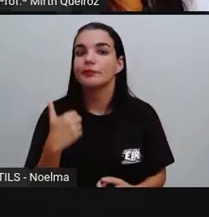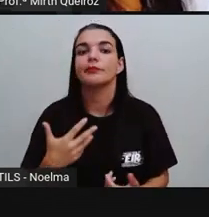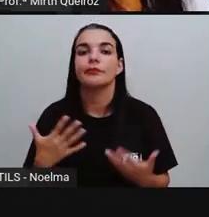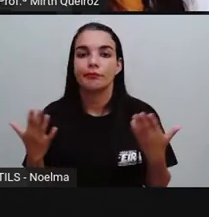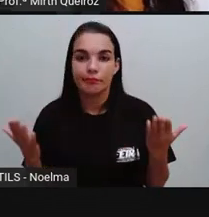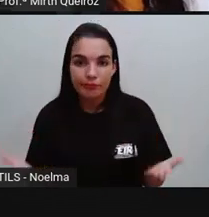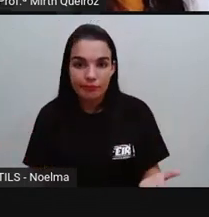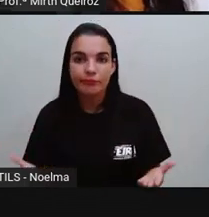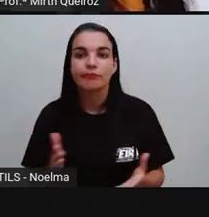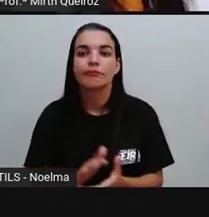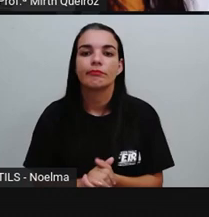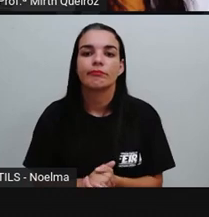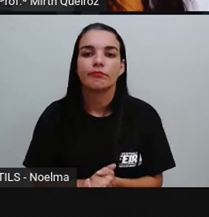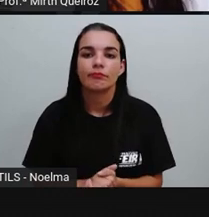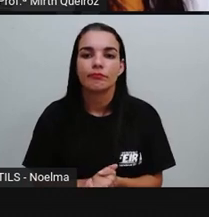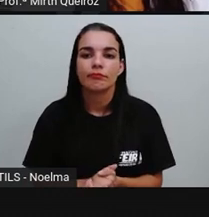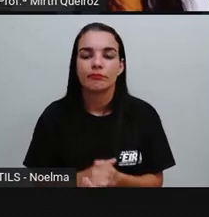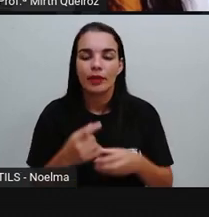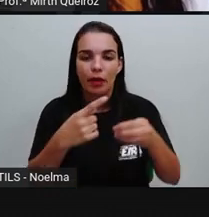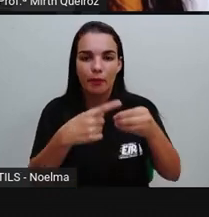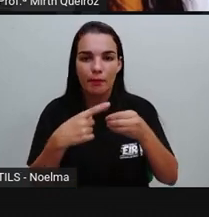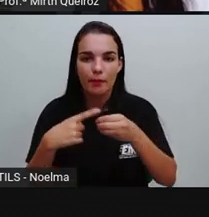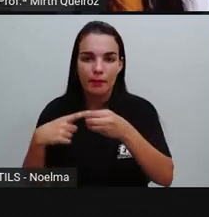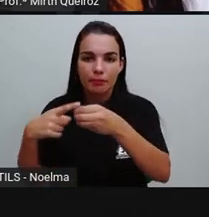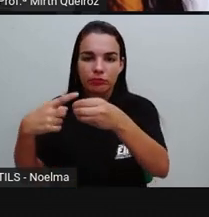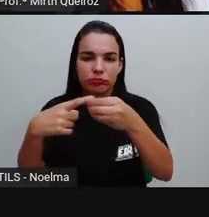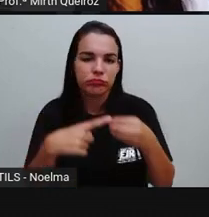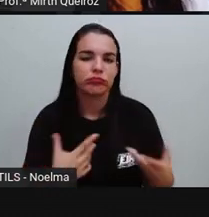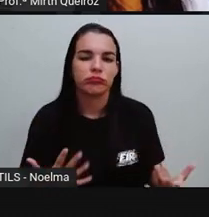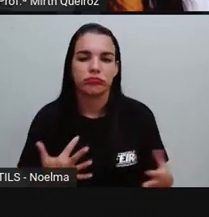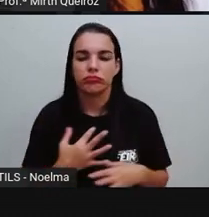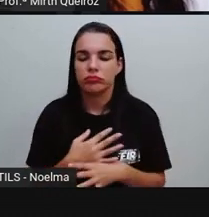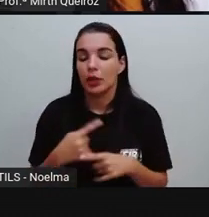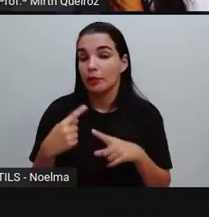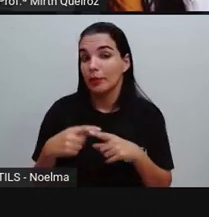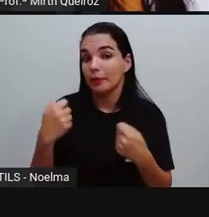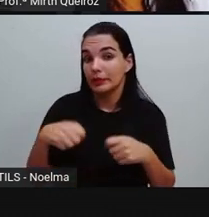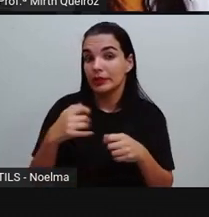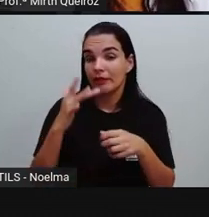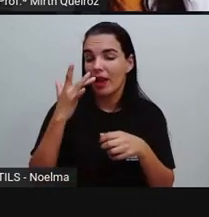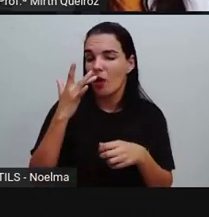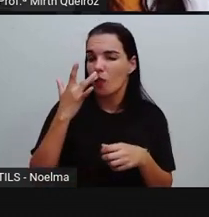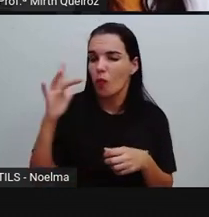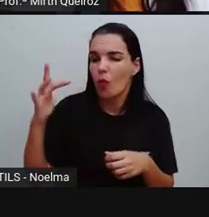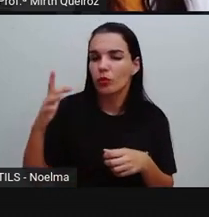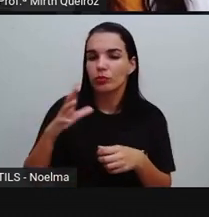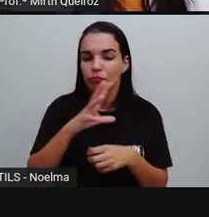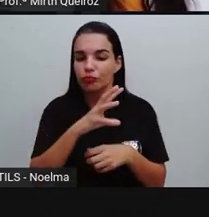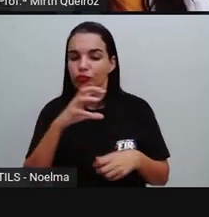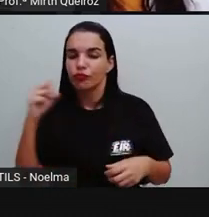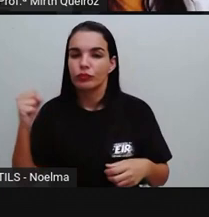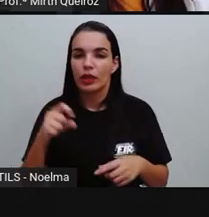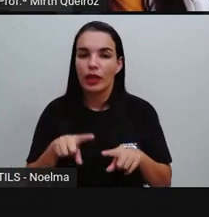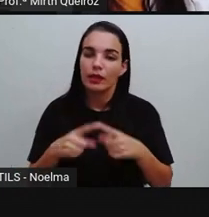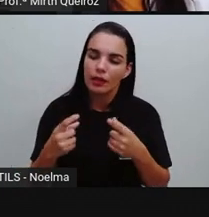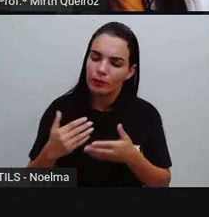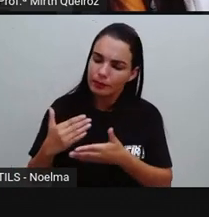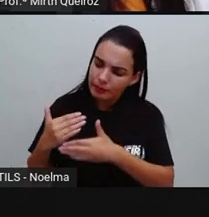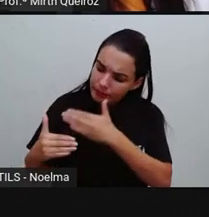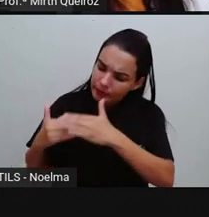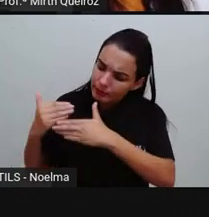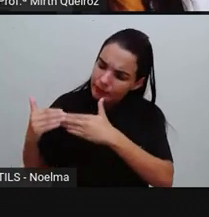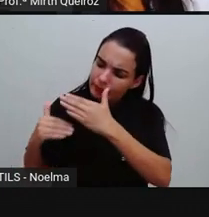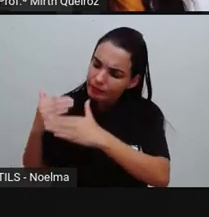que eram quem ia para o interior do Brasil, principalmente para a extração do ouro, certo? E aí vão surgindo ali